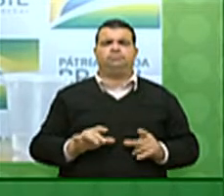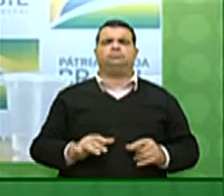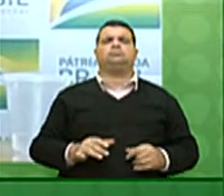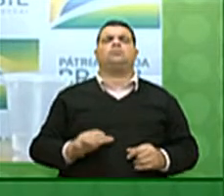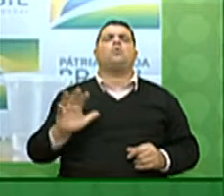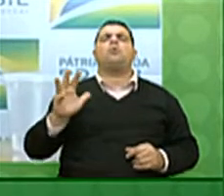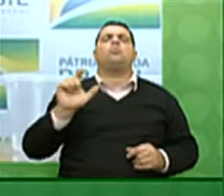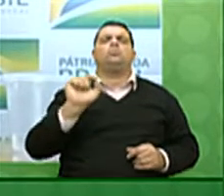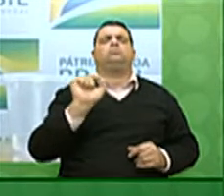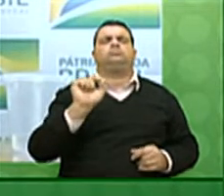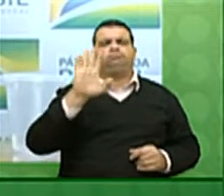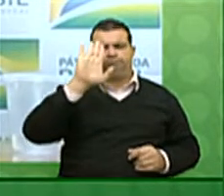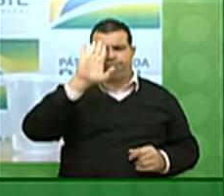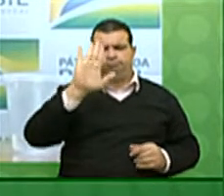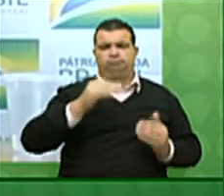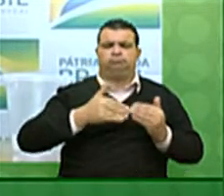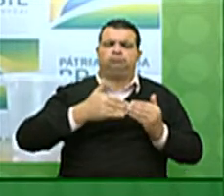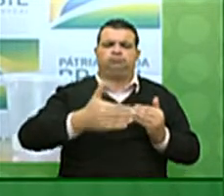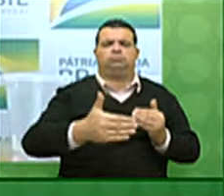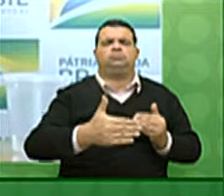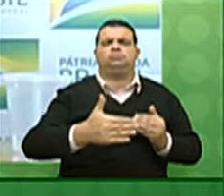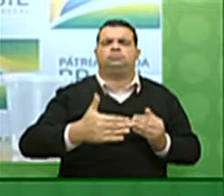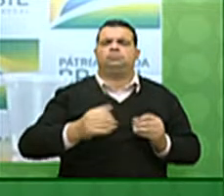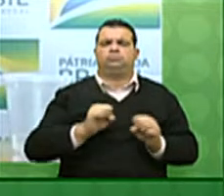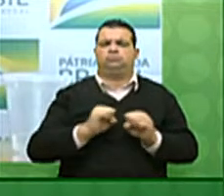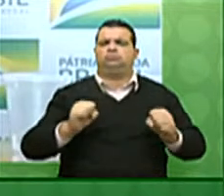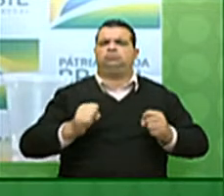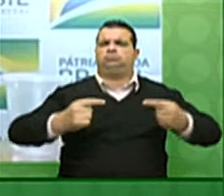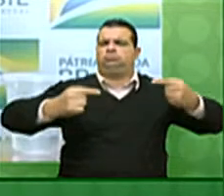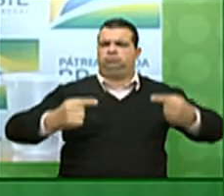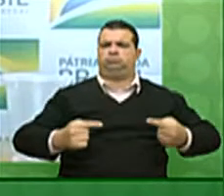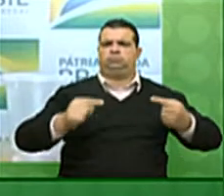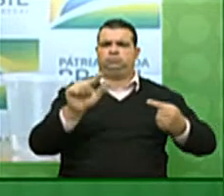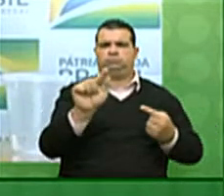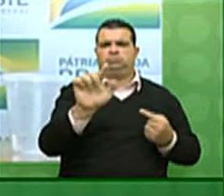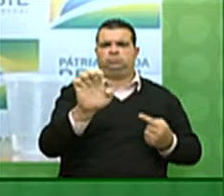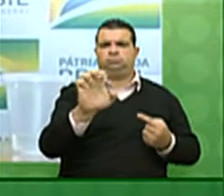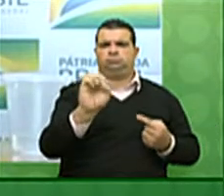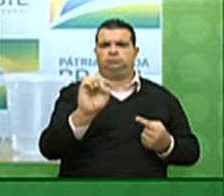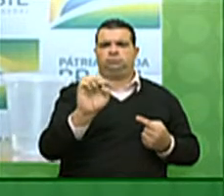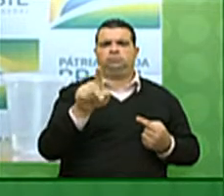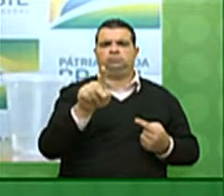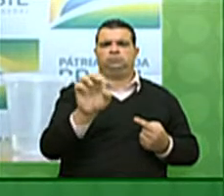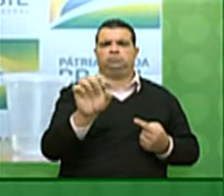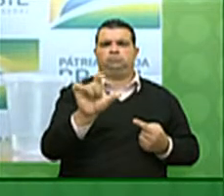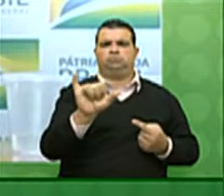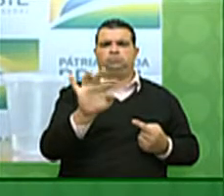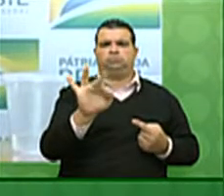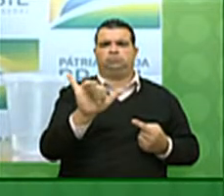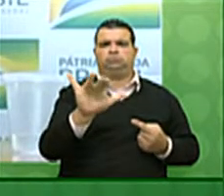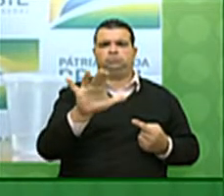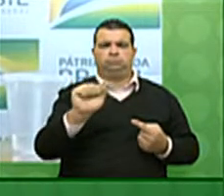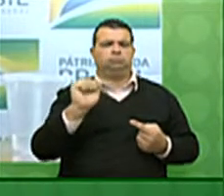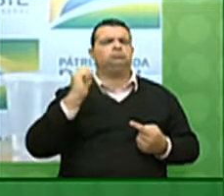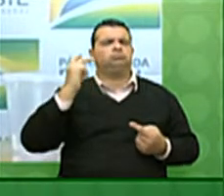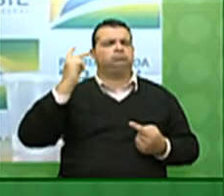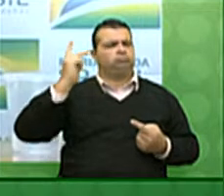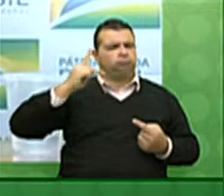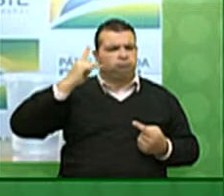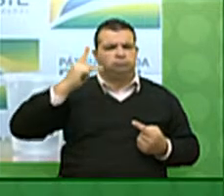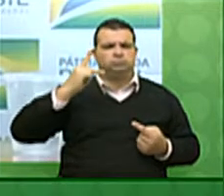decorrente da disputa geopolítica entre Estados Unidos e China,